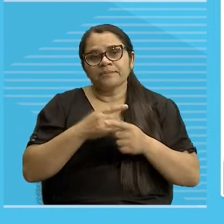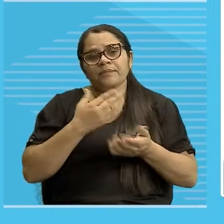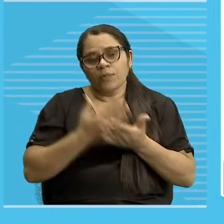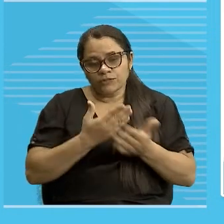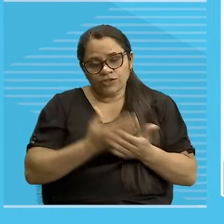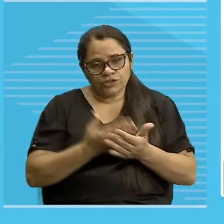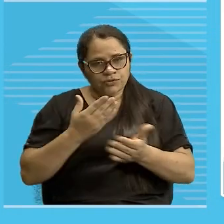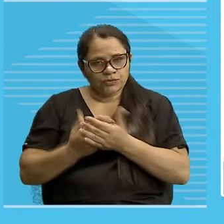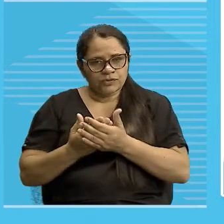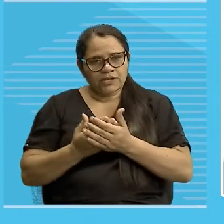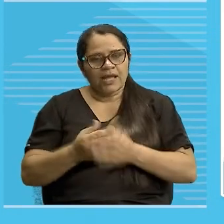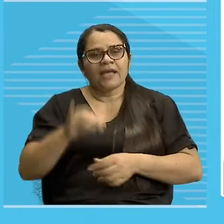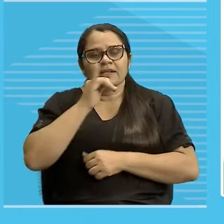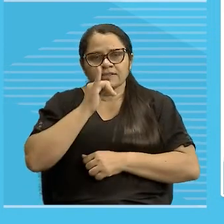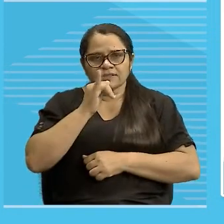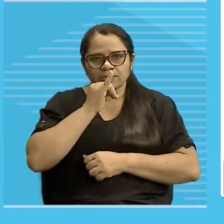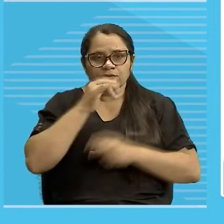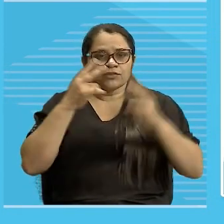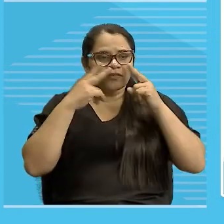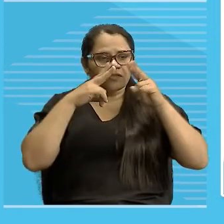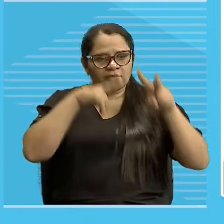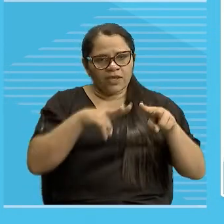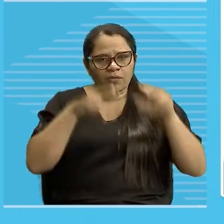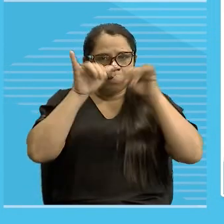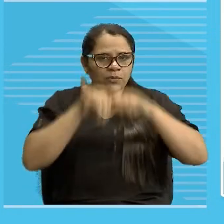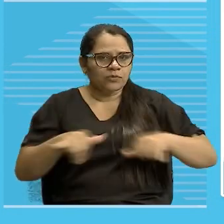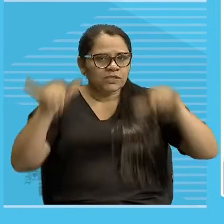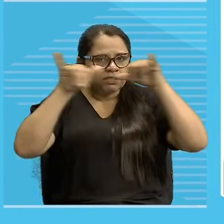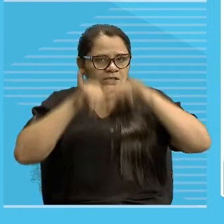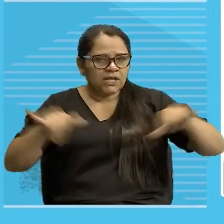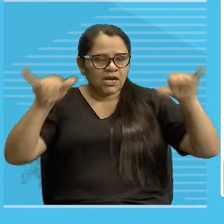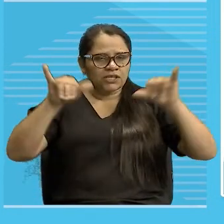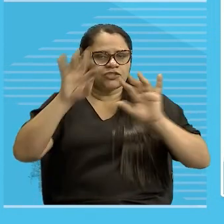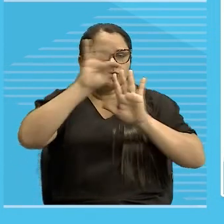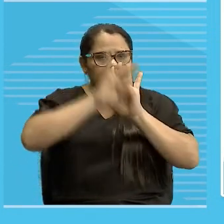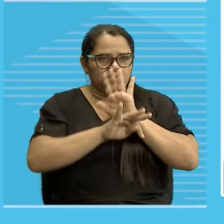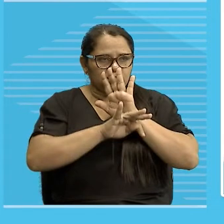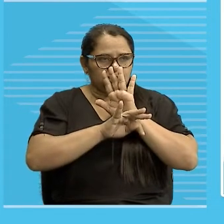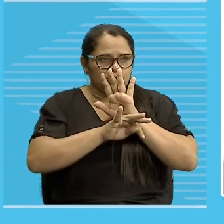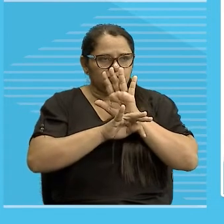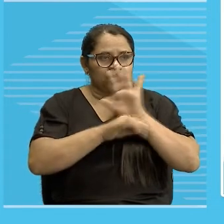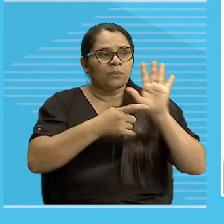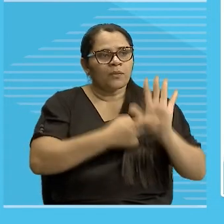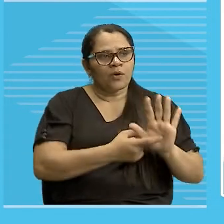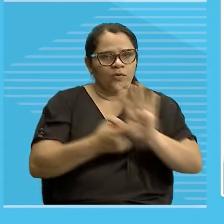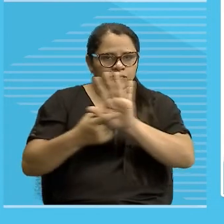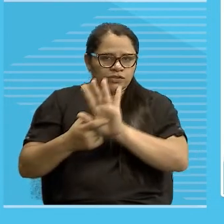Quando, por exemplo, você vê uma publicidade e o texto da publicidade diz, você